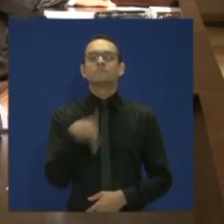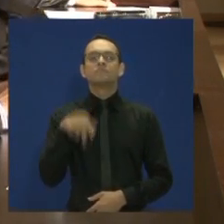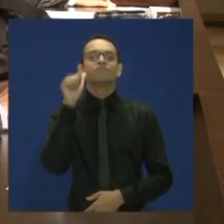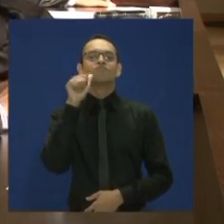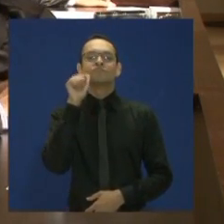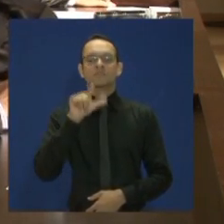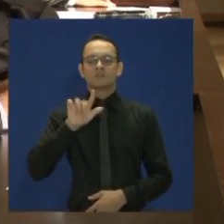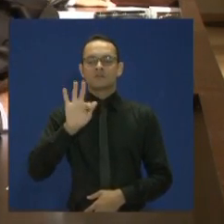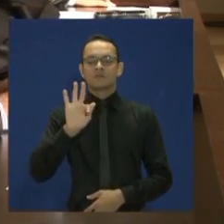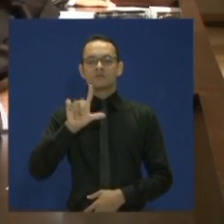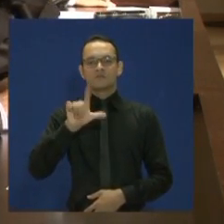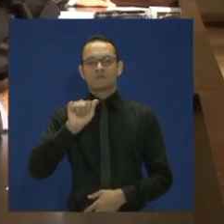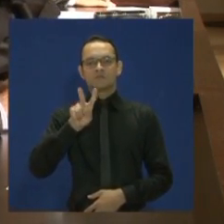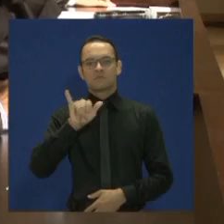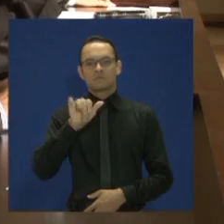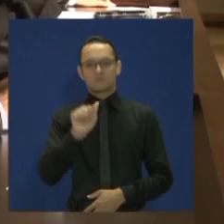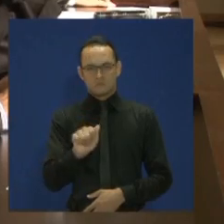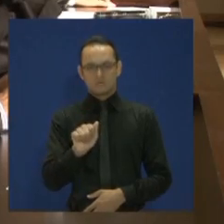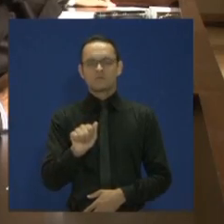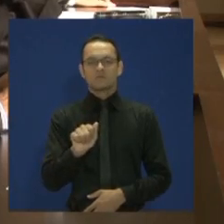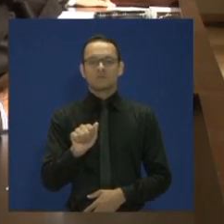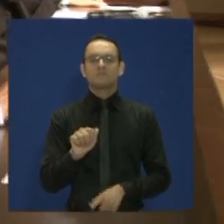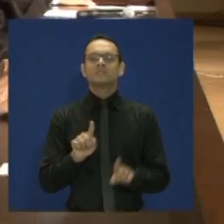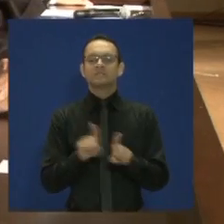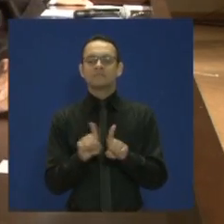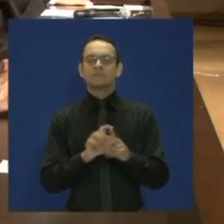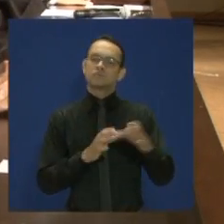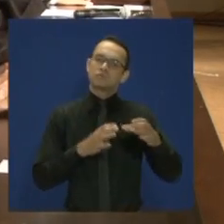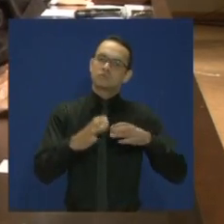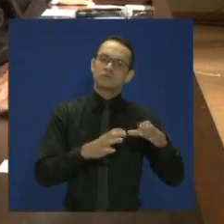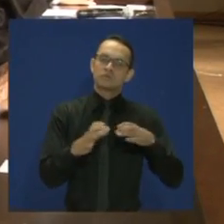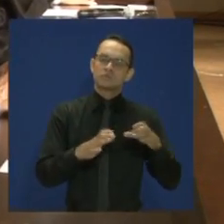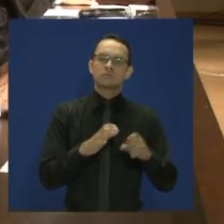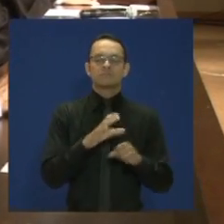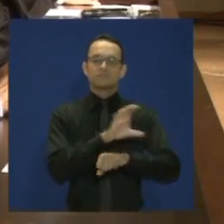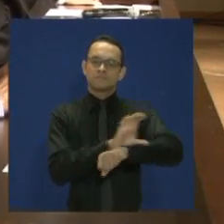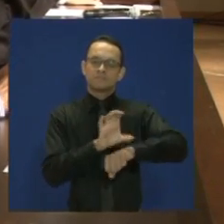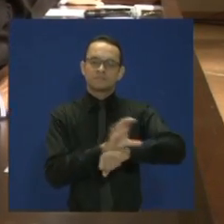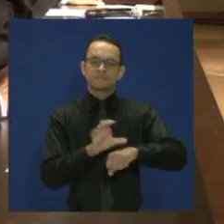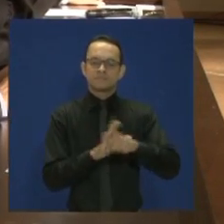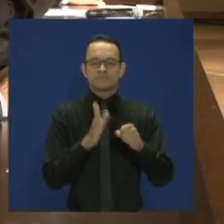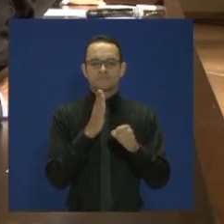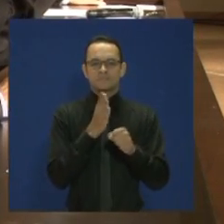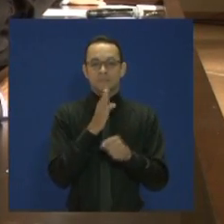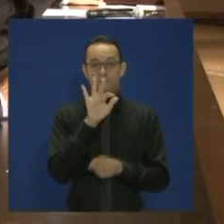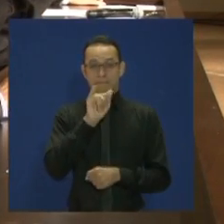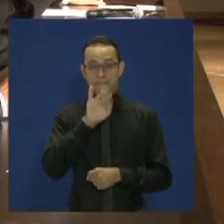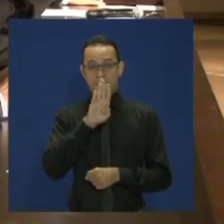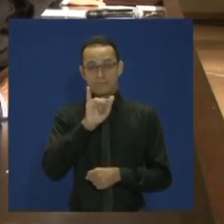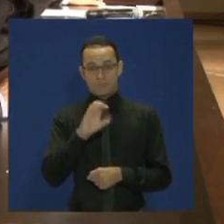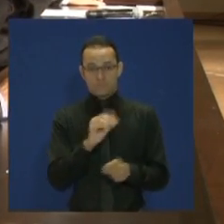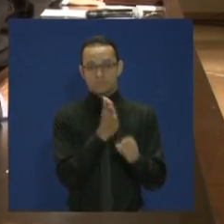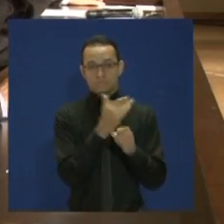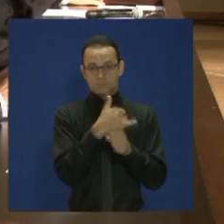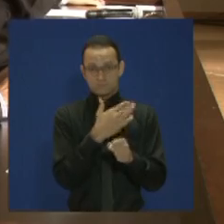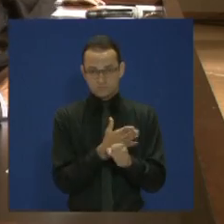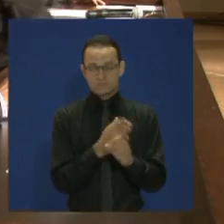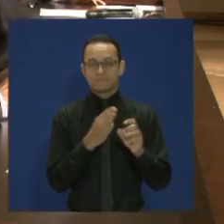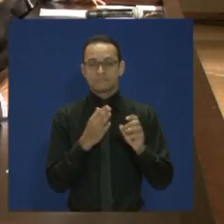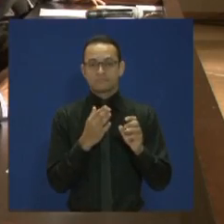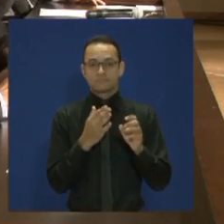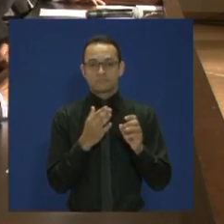Aparecida de Oliveira, coordenador do curso de Biotecnologia, professor Everton Corte Campo,